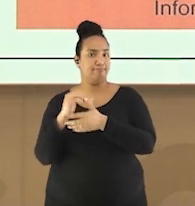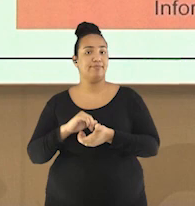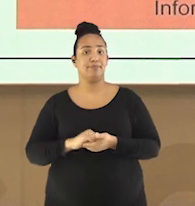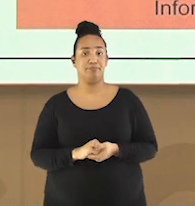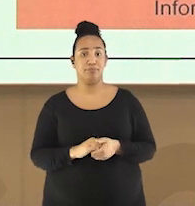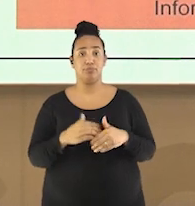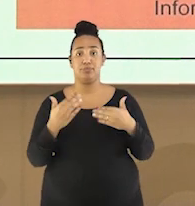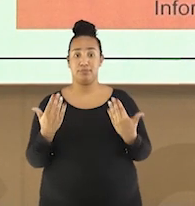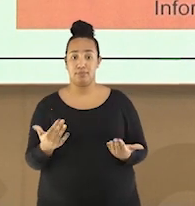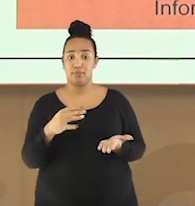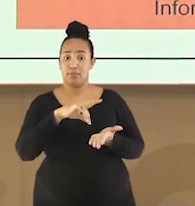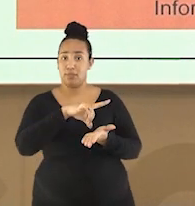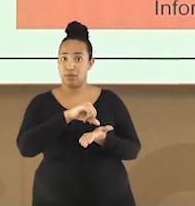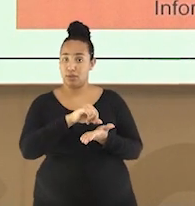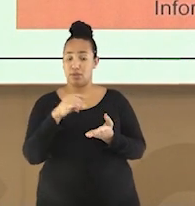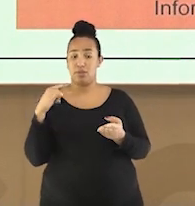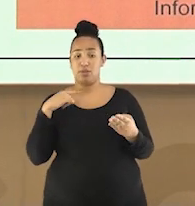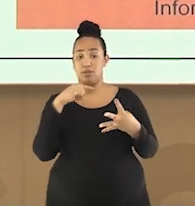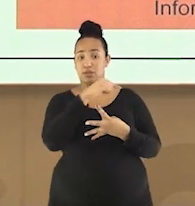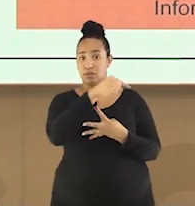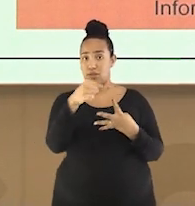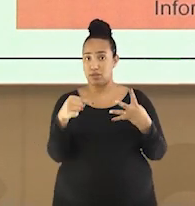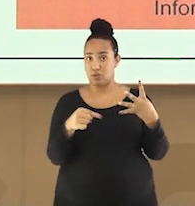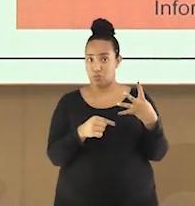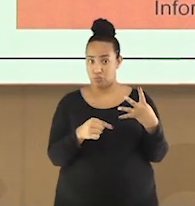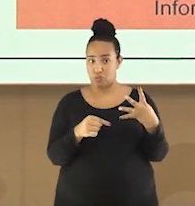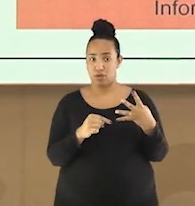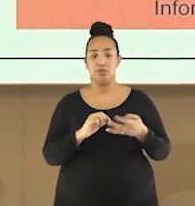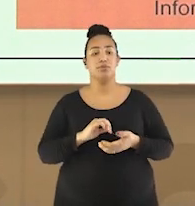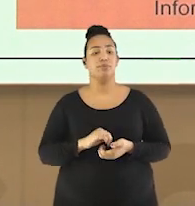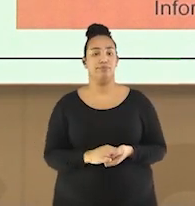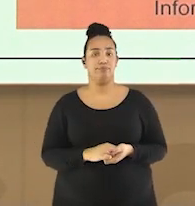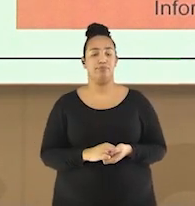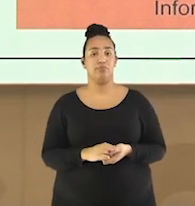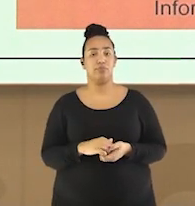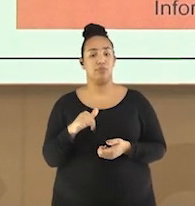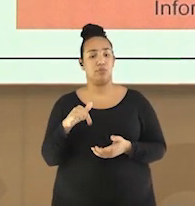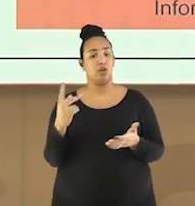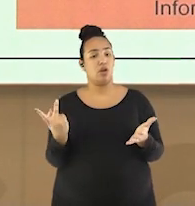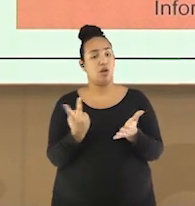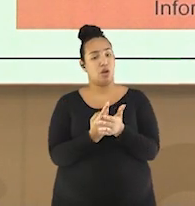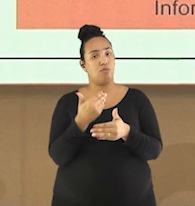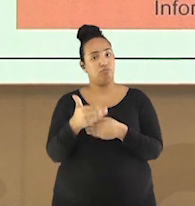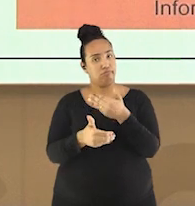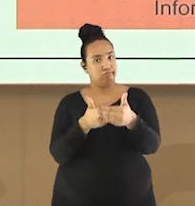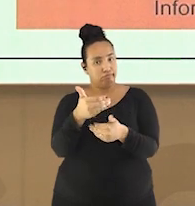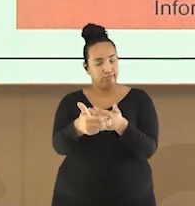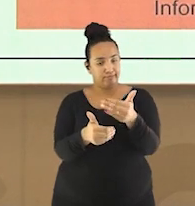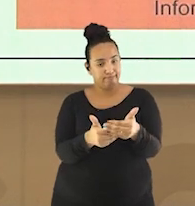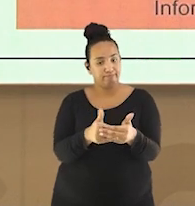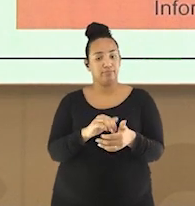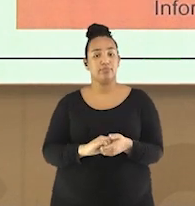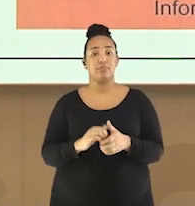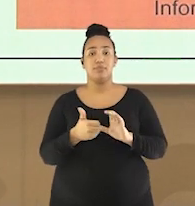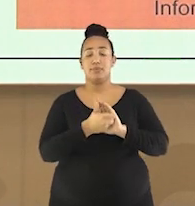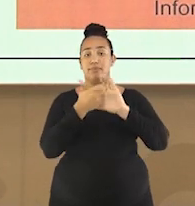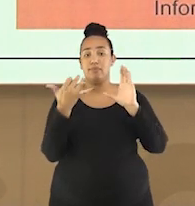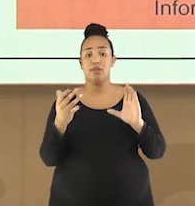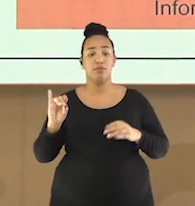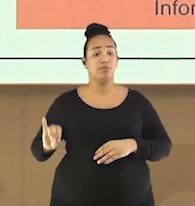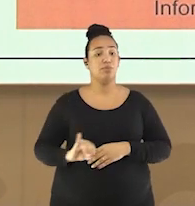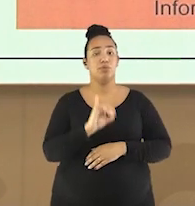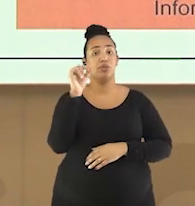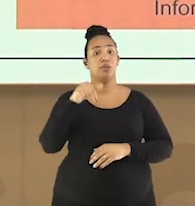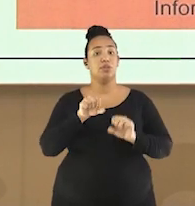capitalismo é dividido em quatro grandes fases, que ocorreram de forma contínua. As características importantes desse